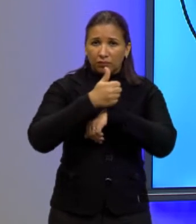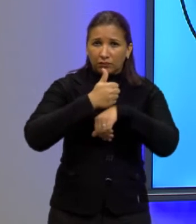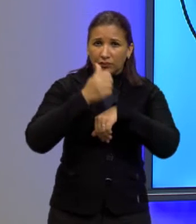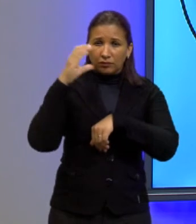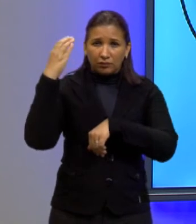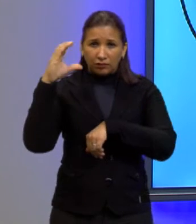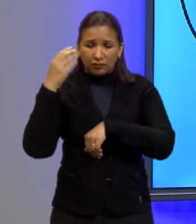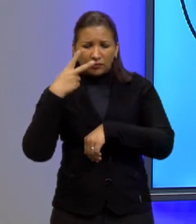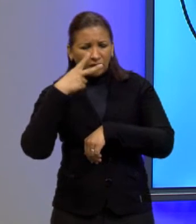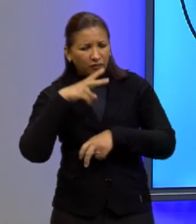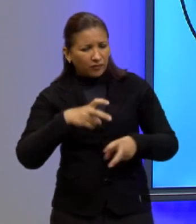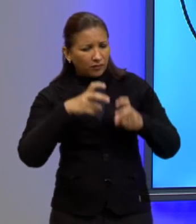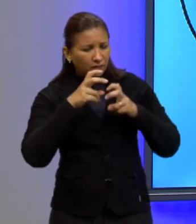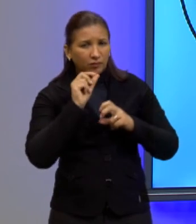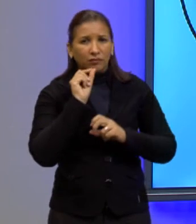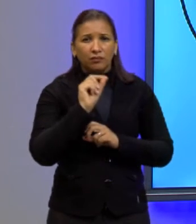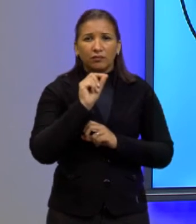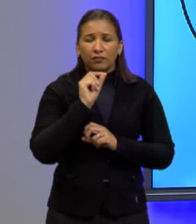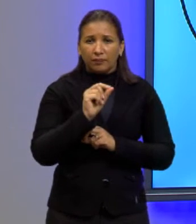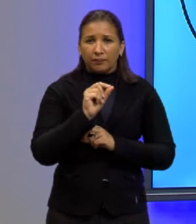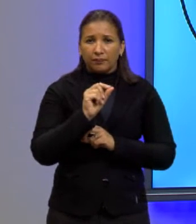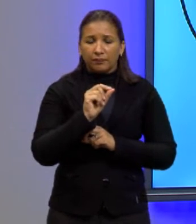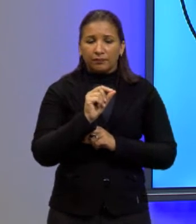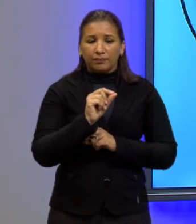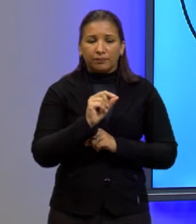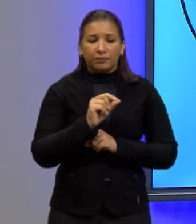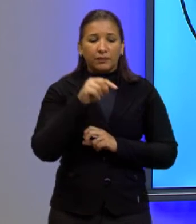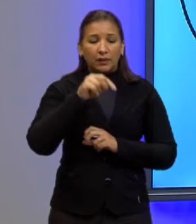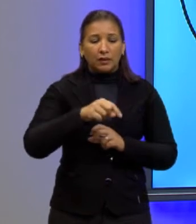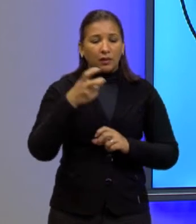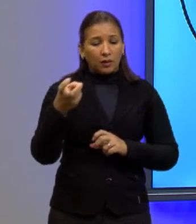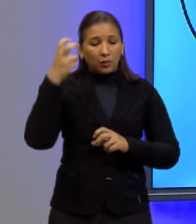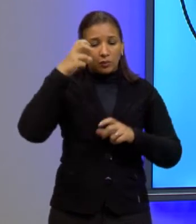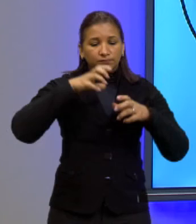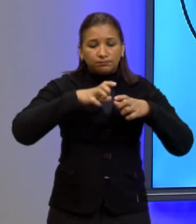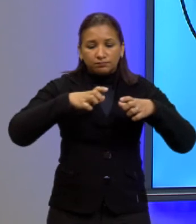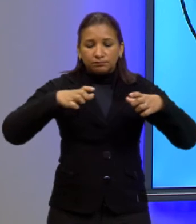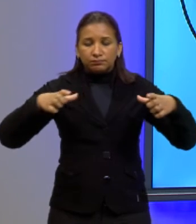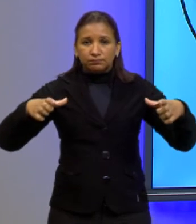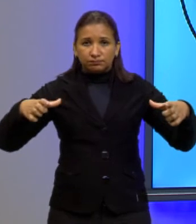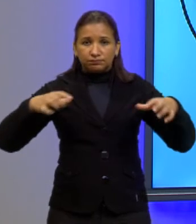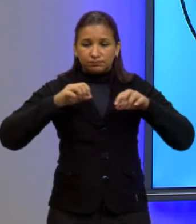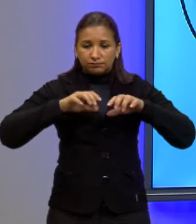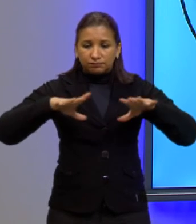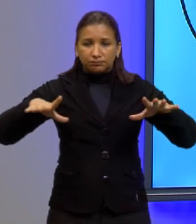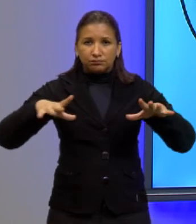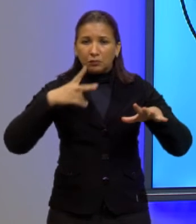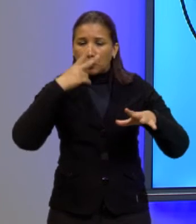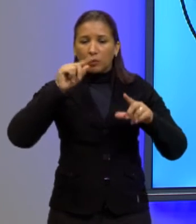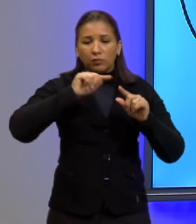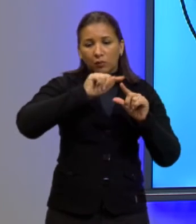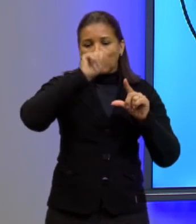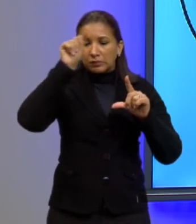seguintes fatos a cultura cresceu e ocupou uma área com formato de um círculo